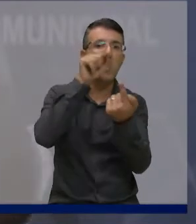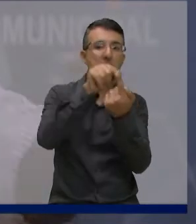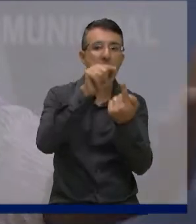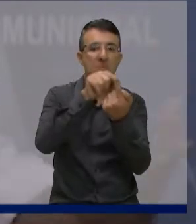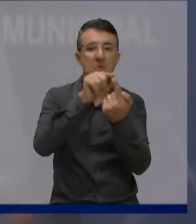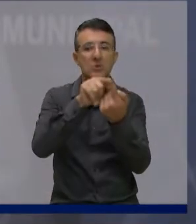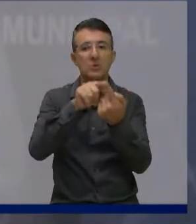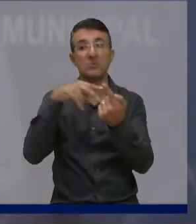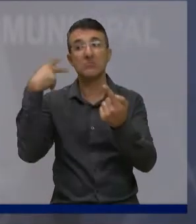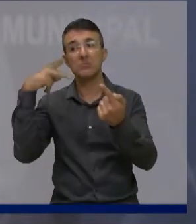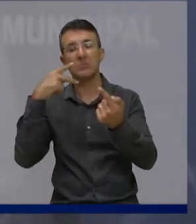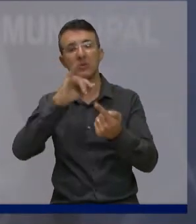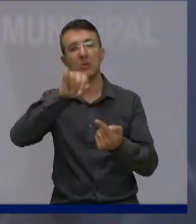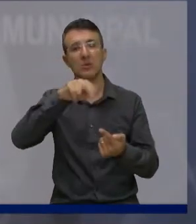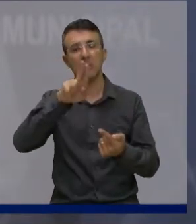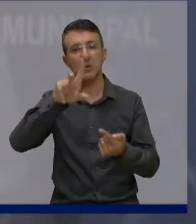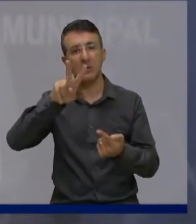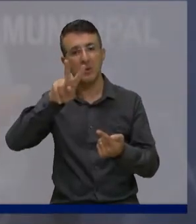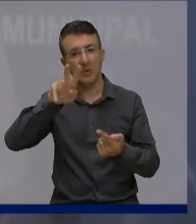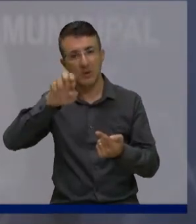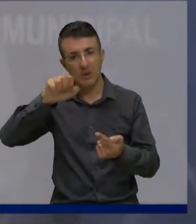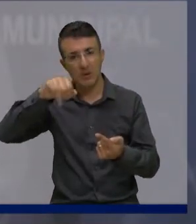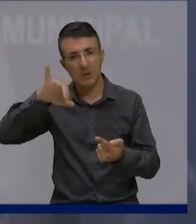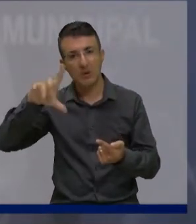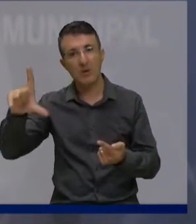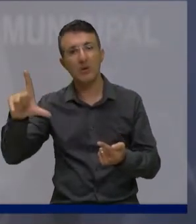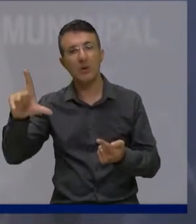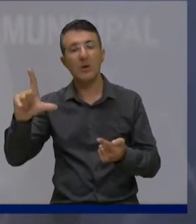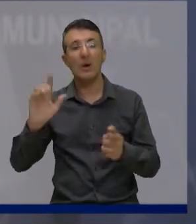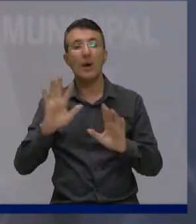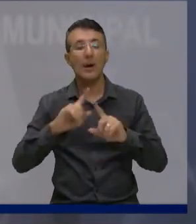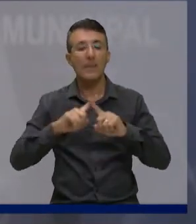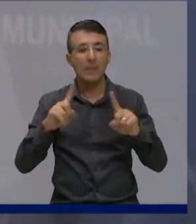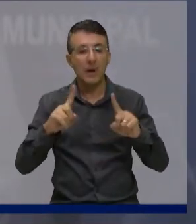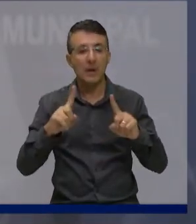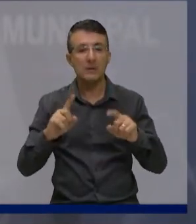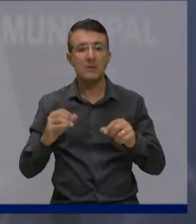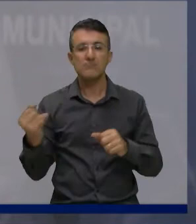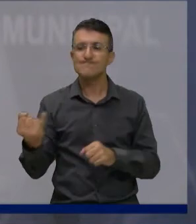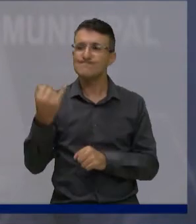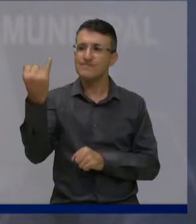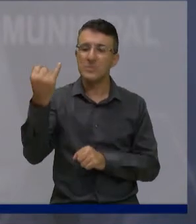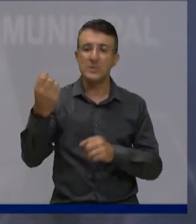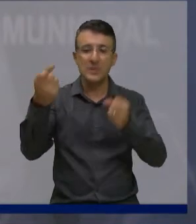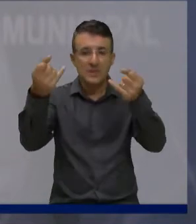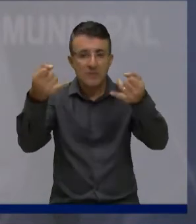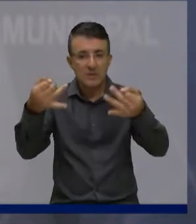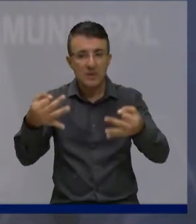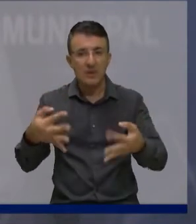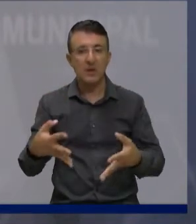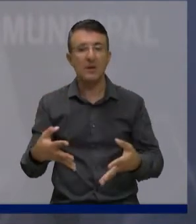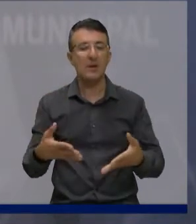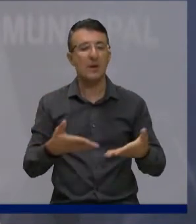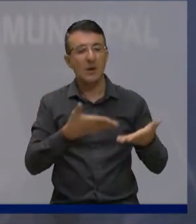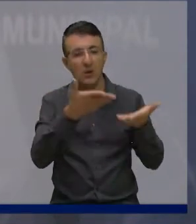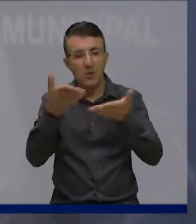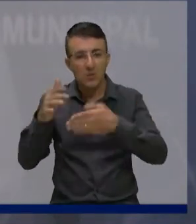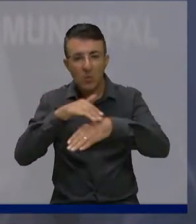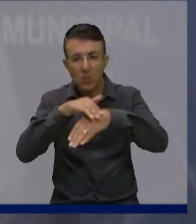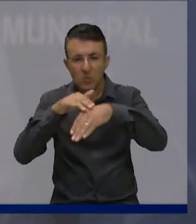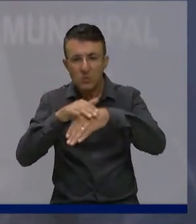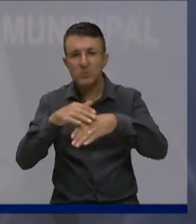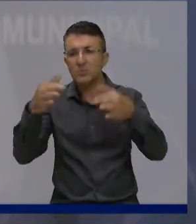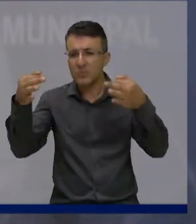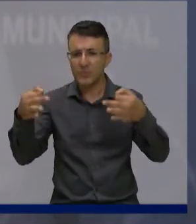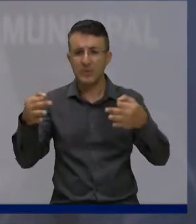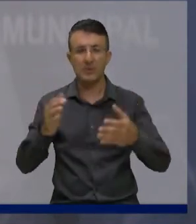de pelo menos tornar claro, explicar, porque eu acho que explicando você convence, então minha opinião. Mas agora